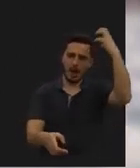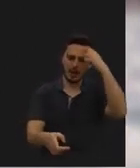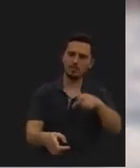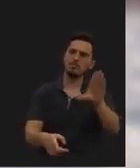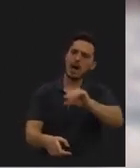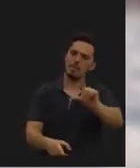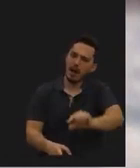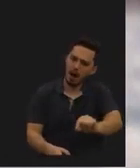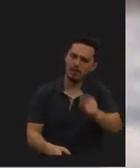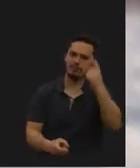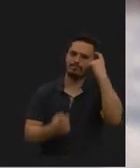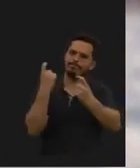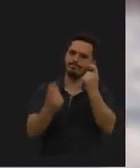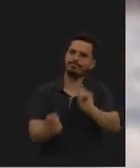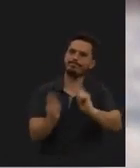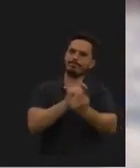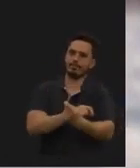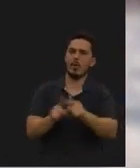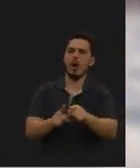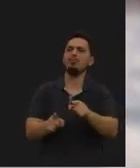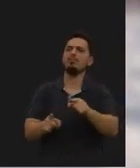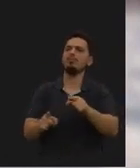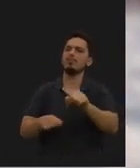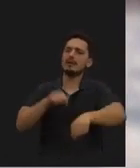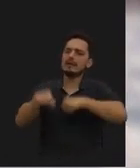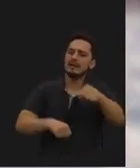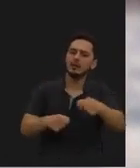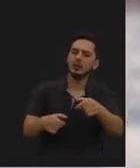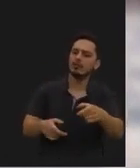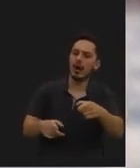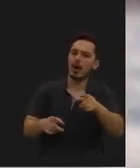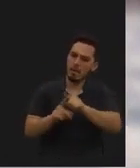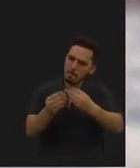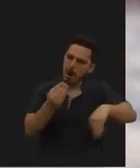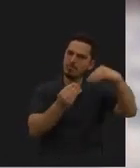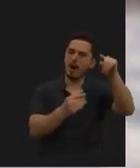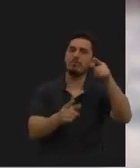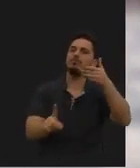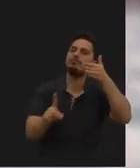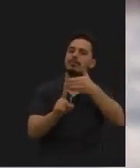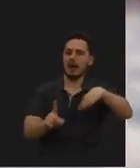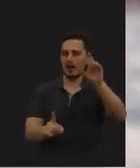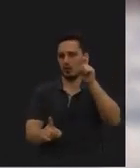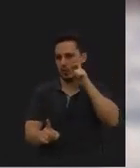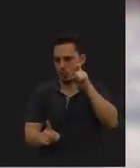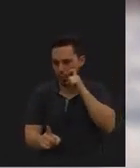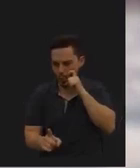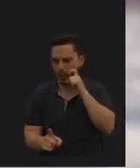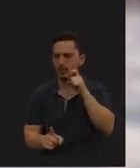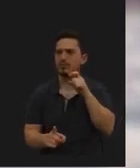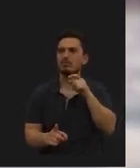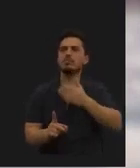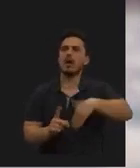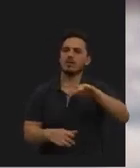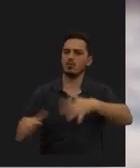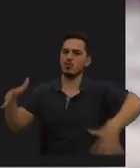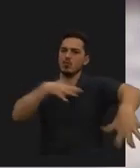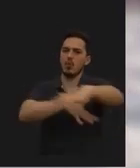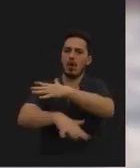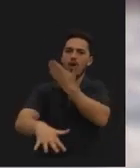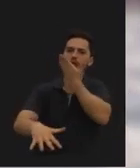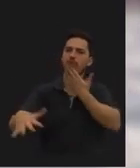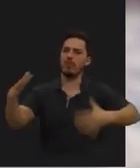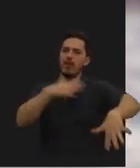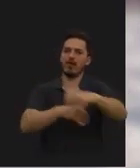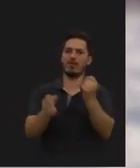Reis, mais barata, que repense este eixo muito para além da sua ciclovia, e cujo foco incide em mais segurança, mais mobilidade